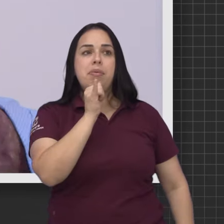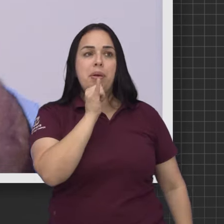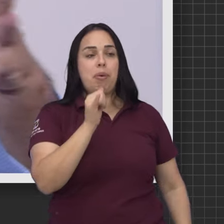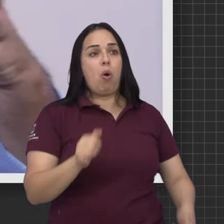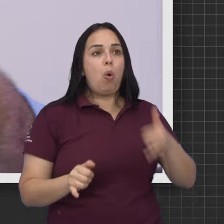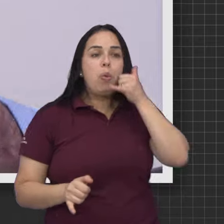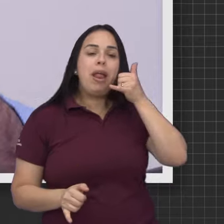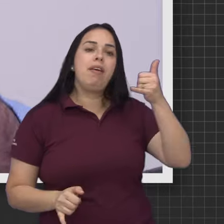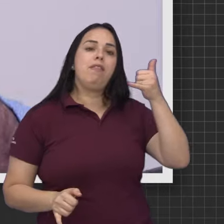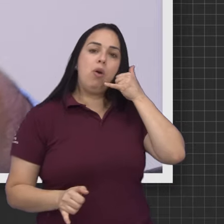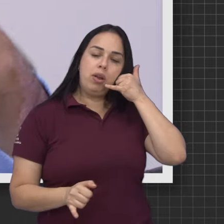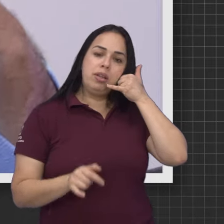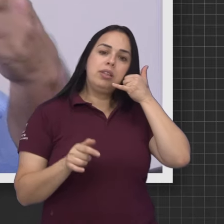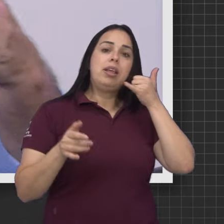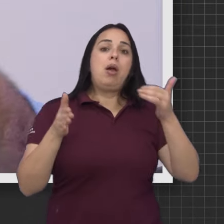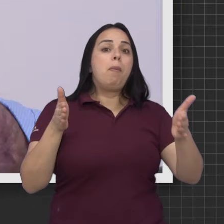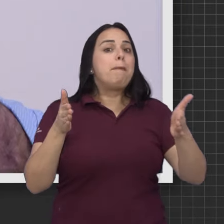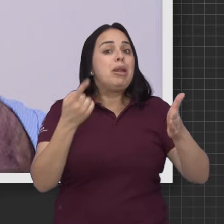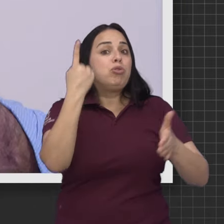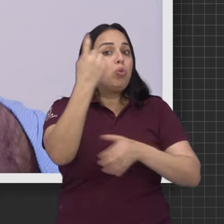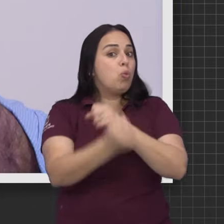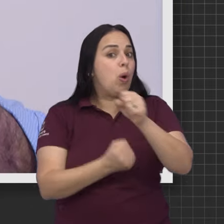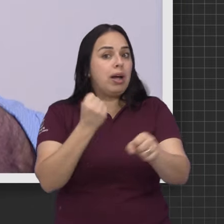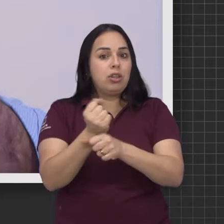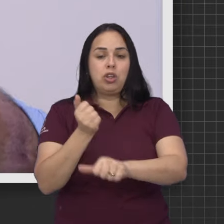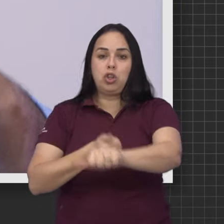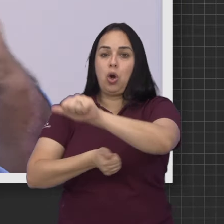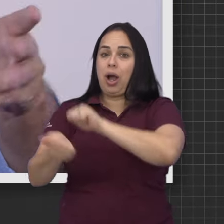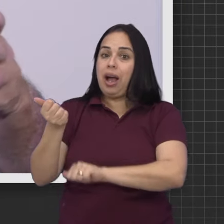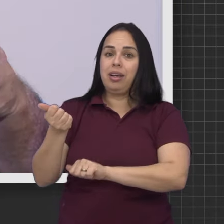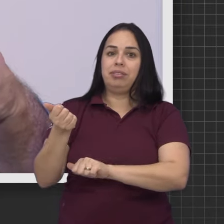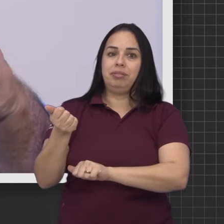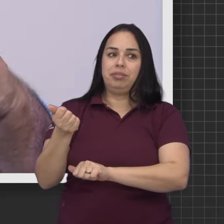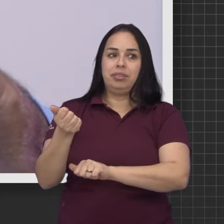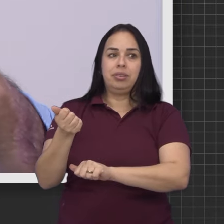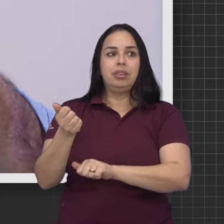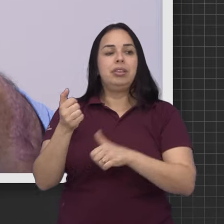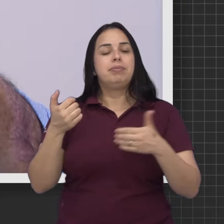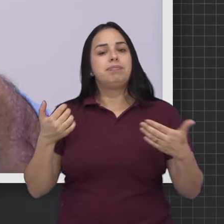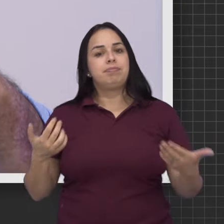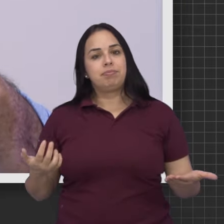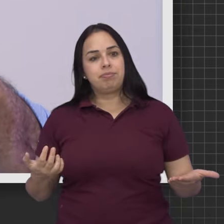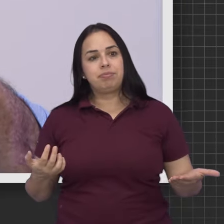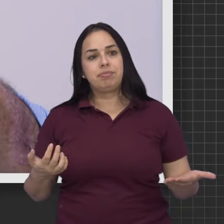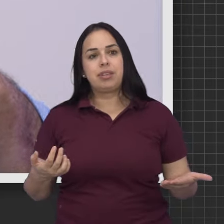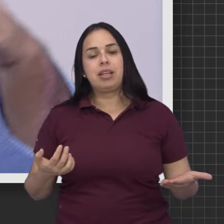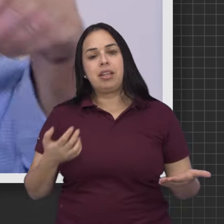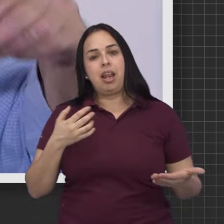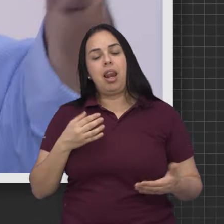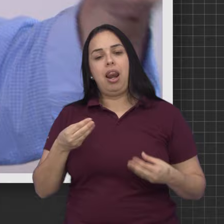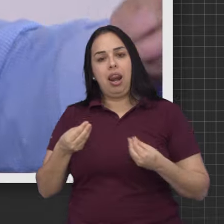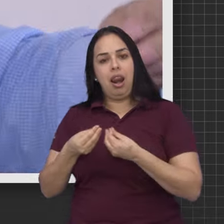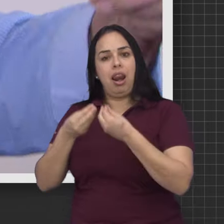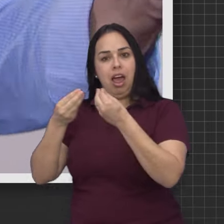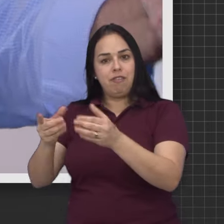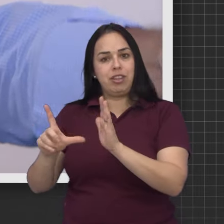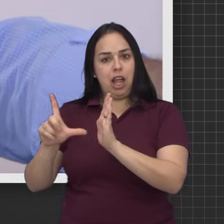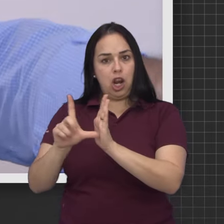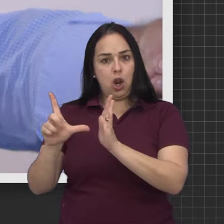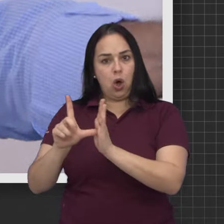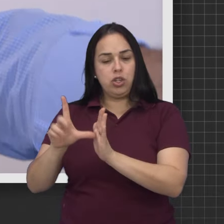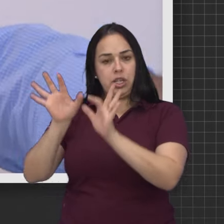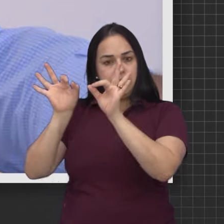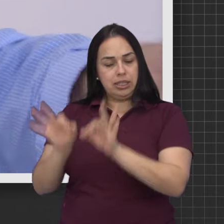exemplo, um telefone. Você tem um ano de garantia, você vai levar a assistência técnica